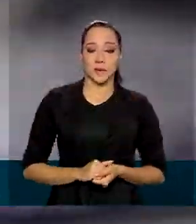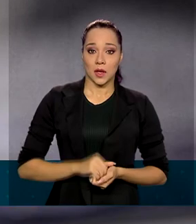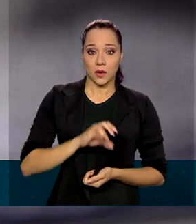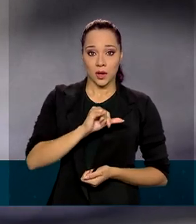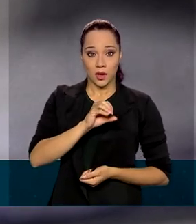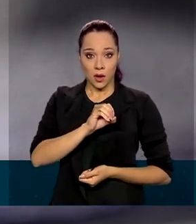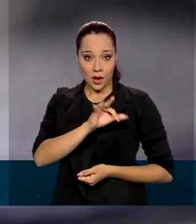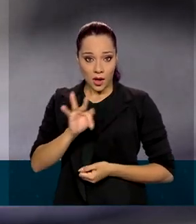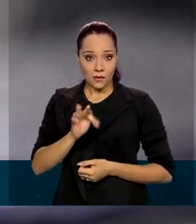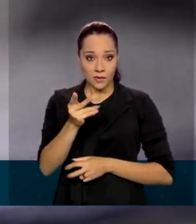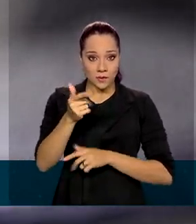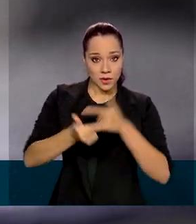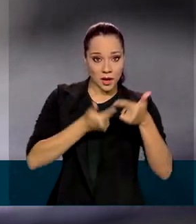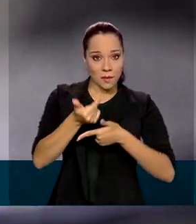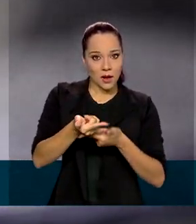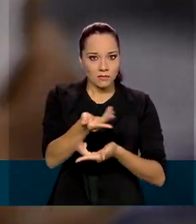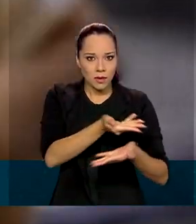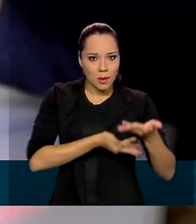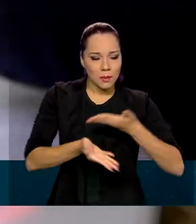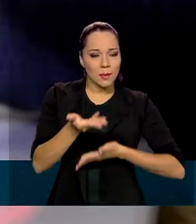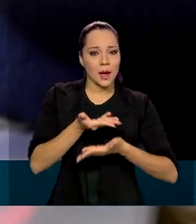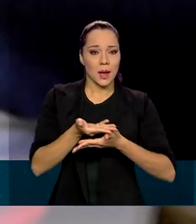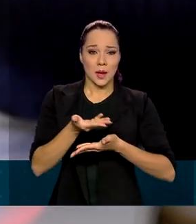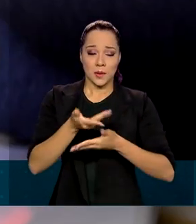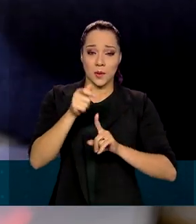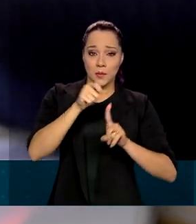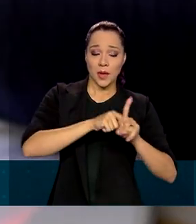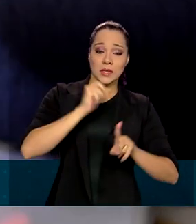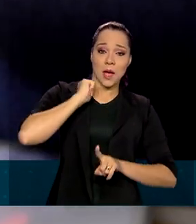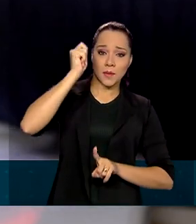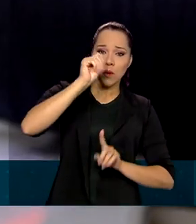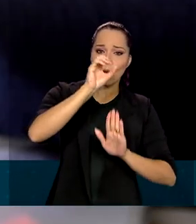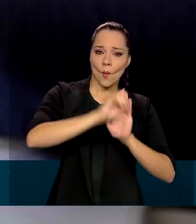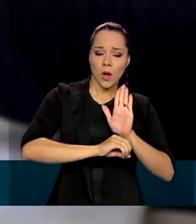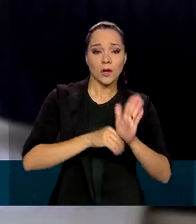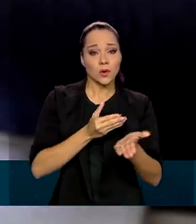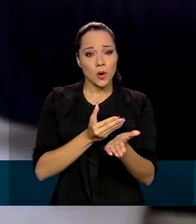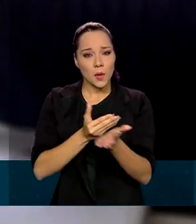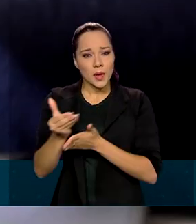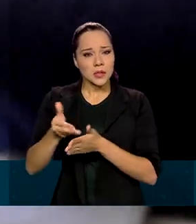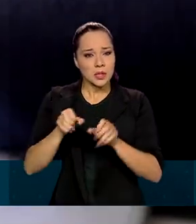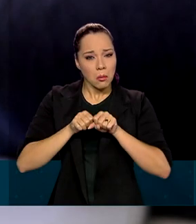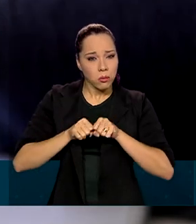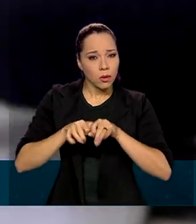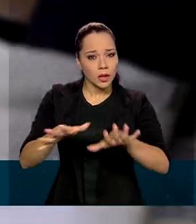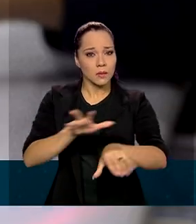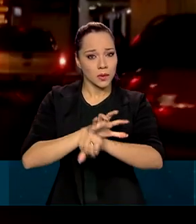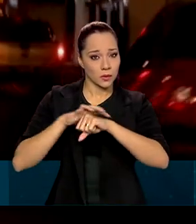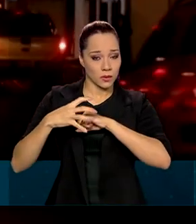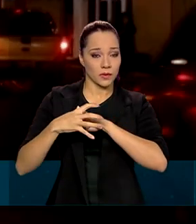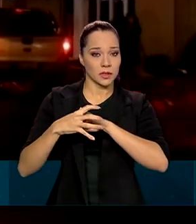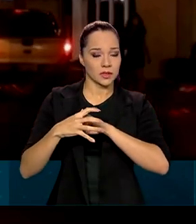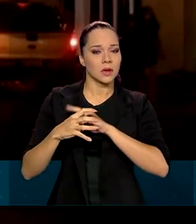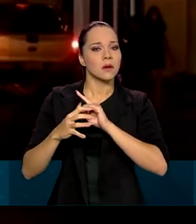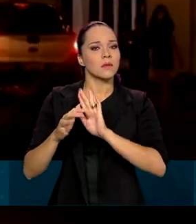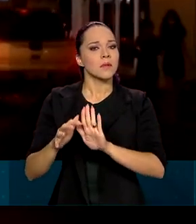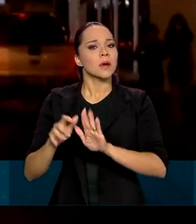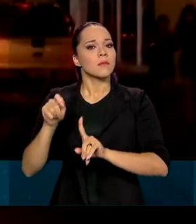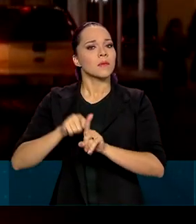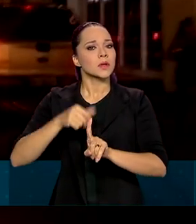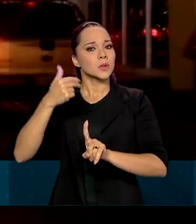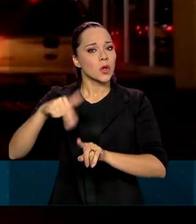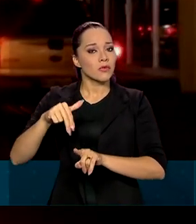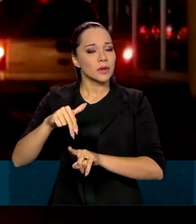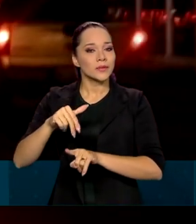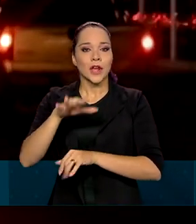IOF sobre operações financeiras tinha sido zerada no mês de abril, no início da pandemia do coronavírus. Mas em novembro, com a